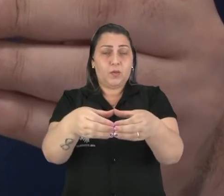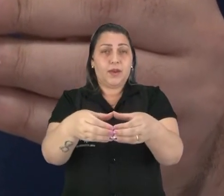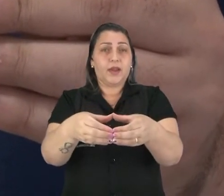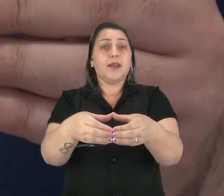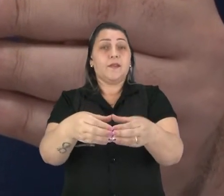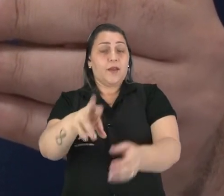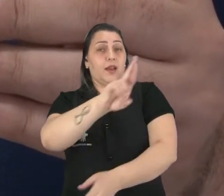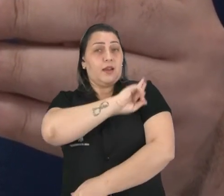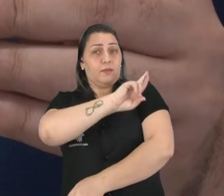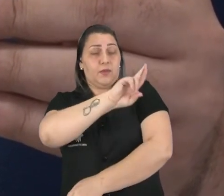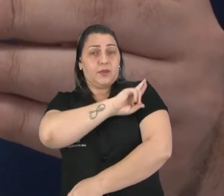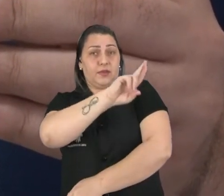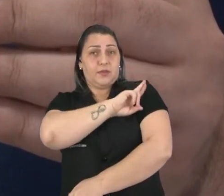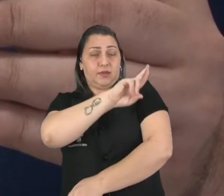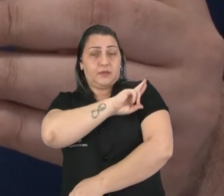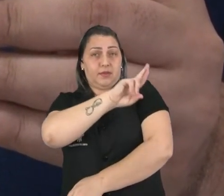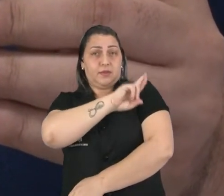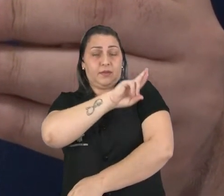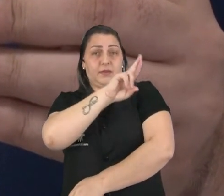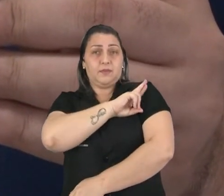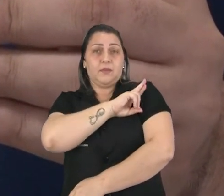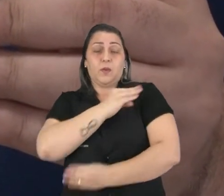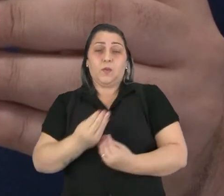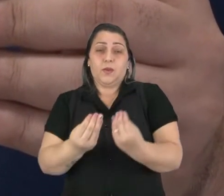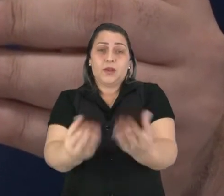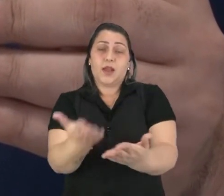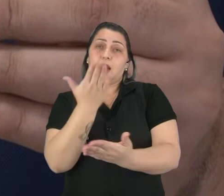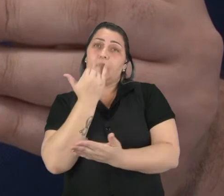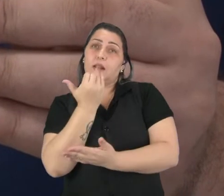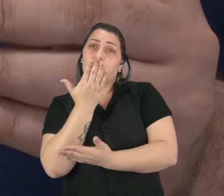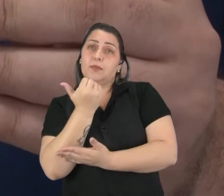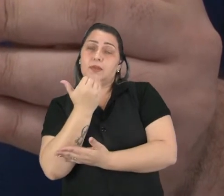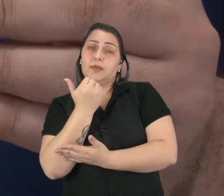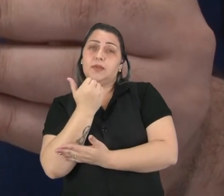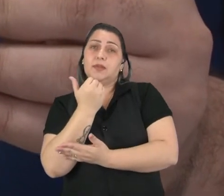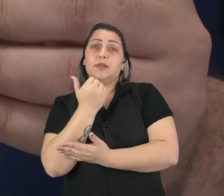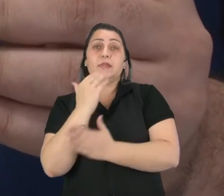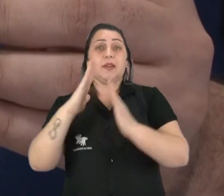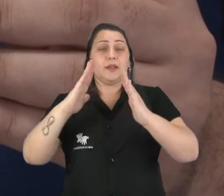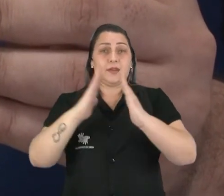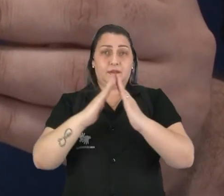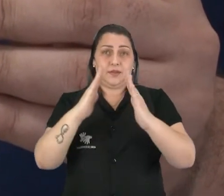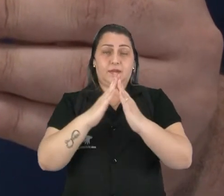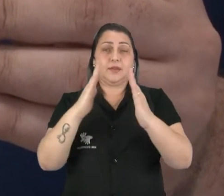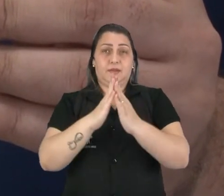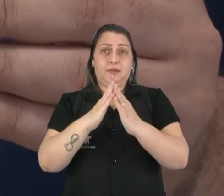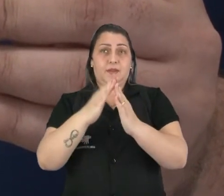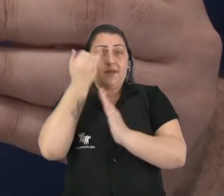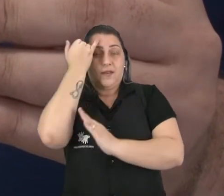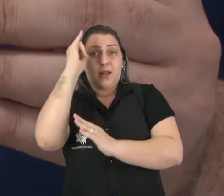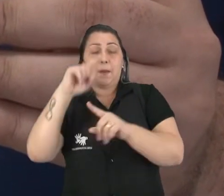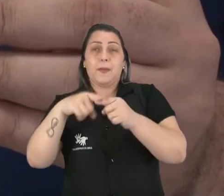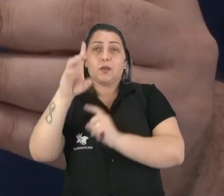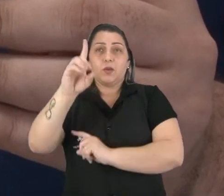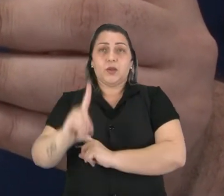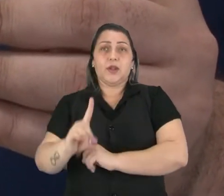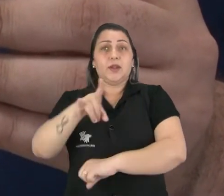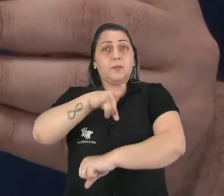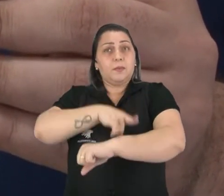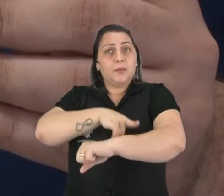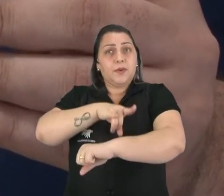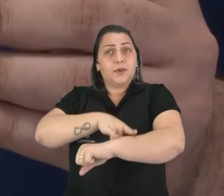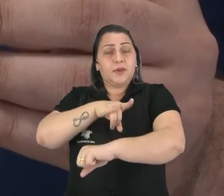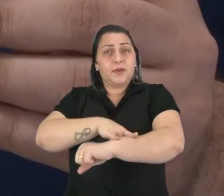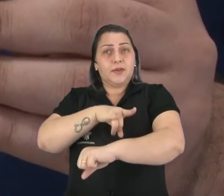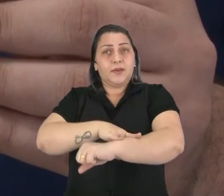ficam responsáveis por servir a alimentação. Entregue na moradia improvisada, mas com direito ao banheiro.